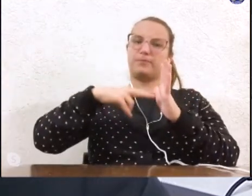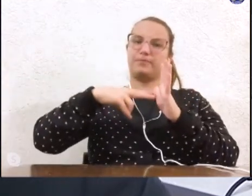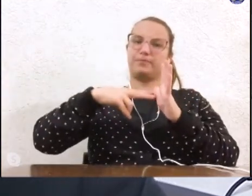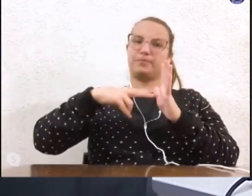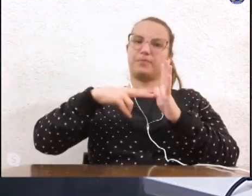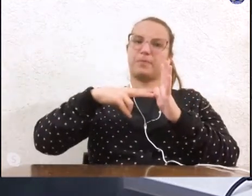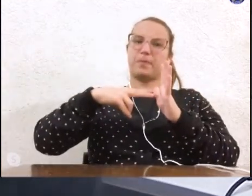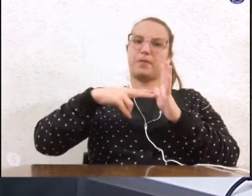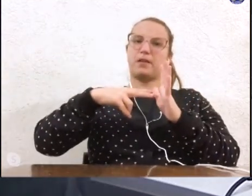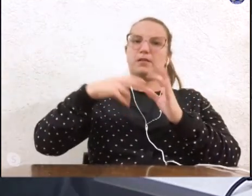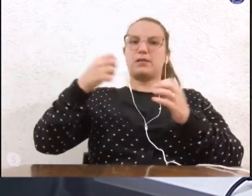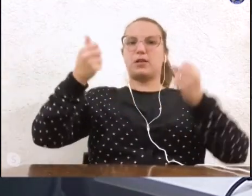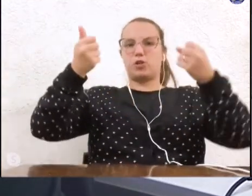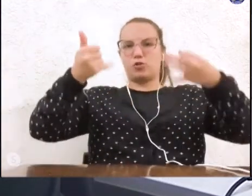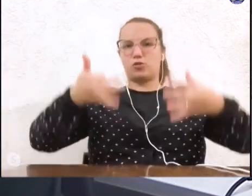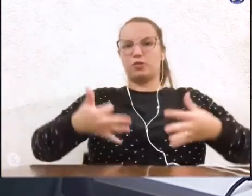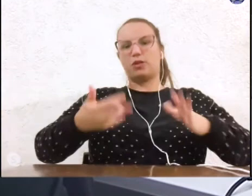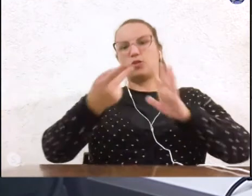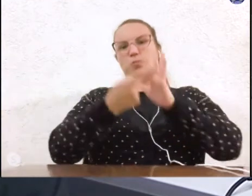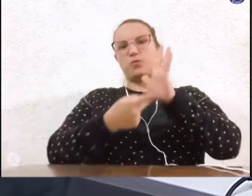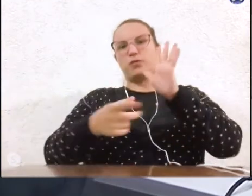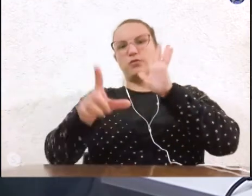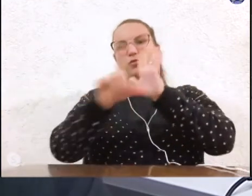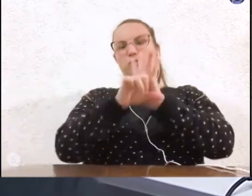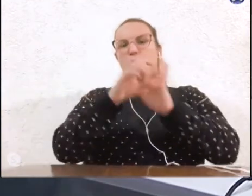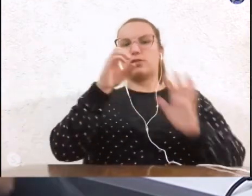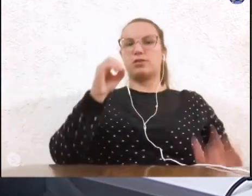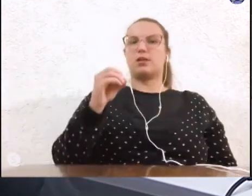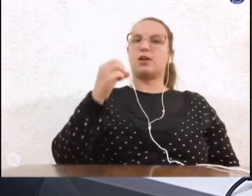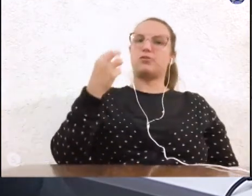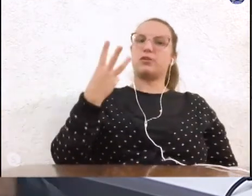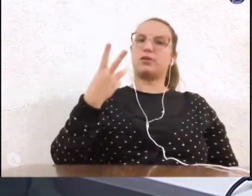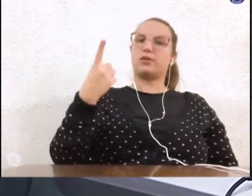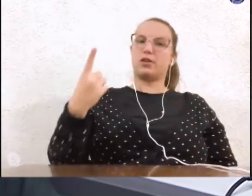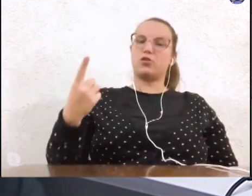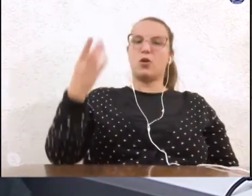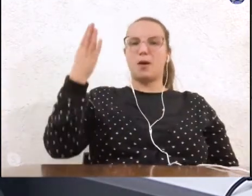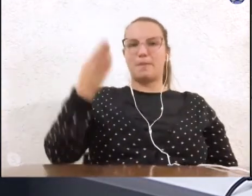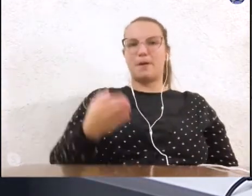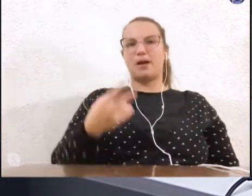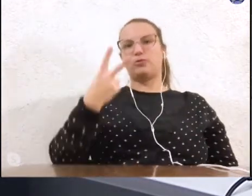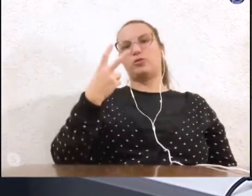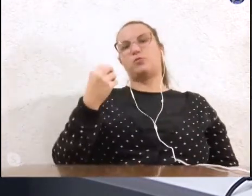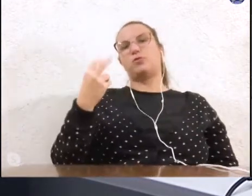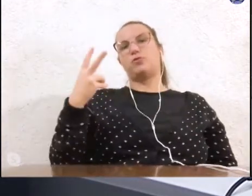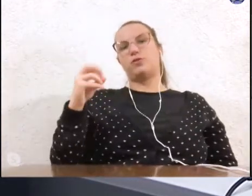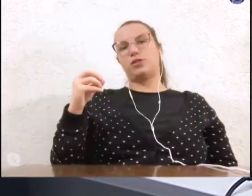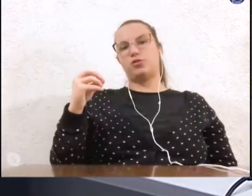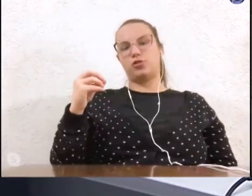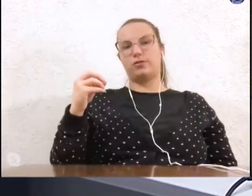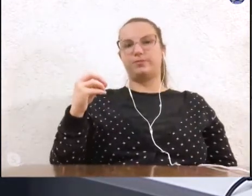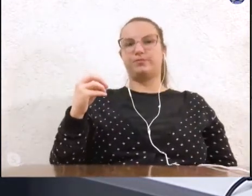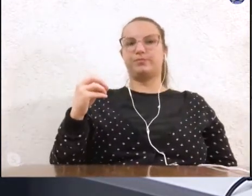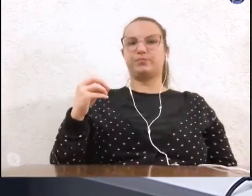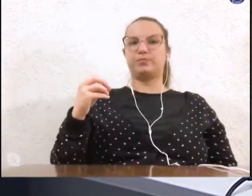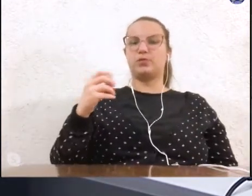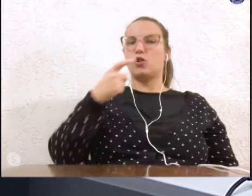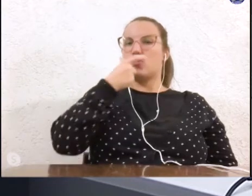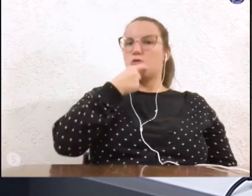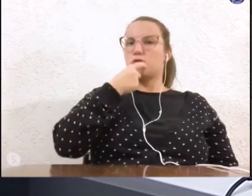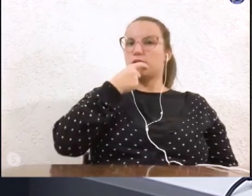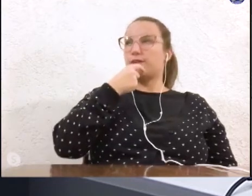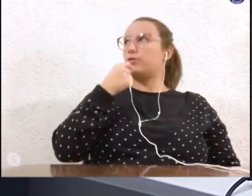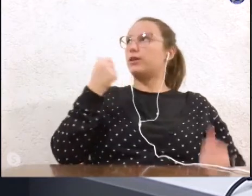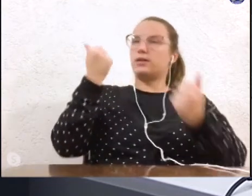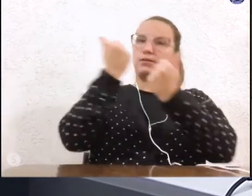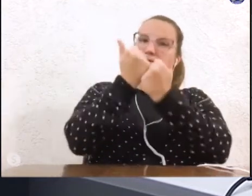justificativa do projeto de lei número 031 barra 2020 Albertino ereno nasceu no